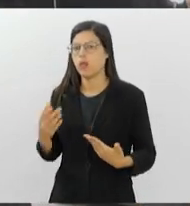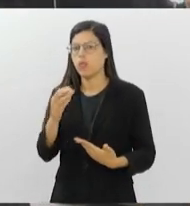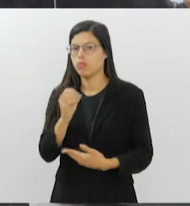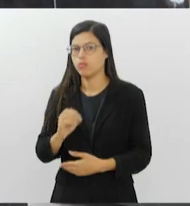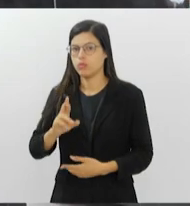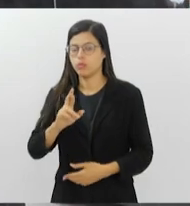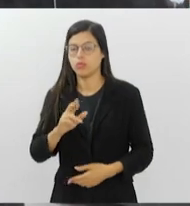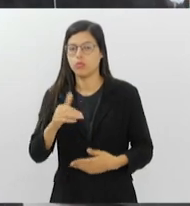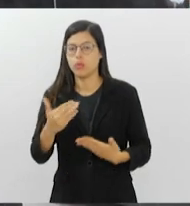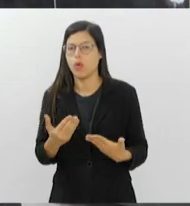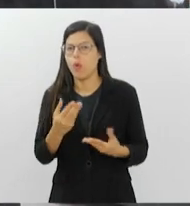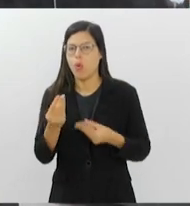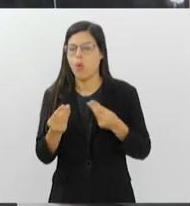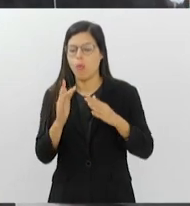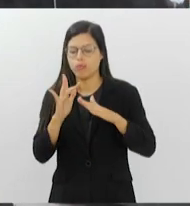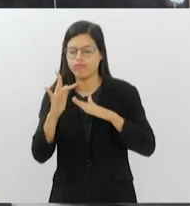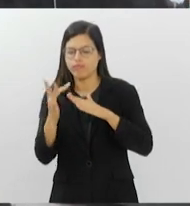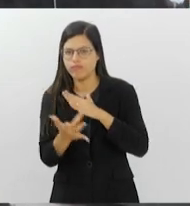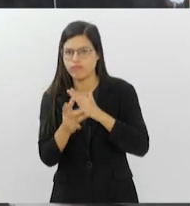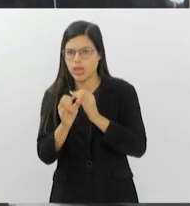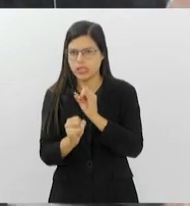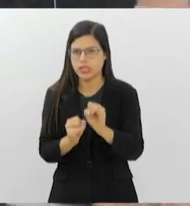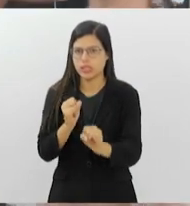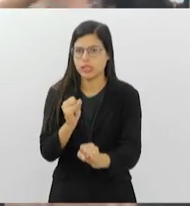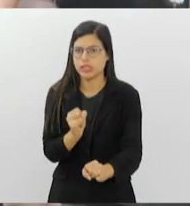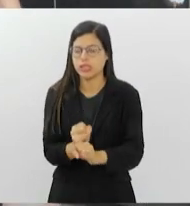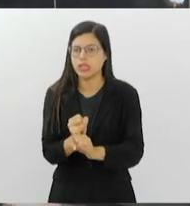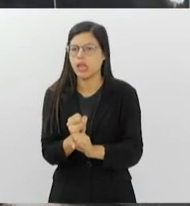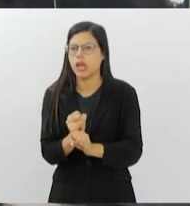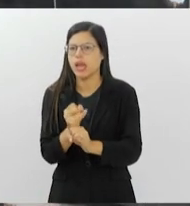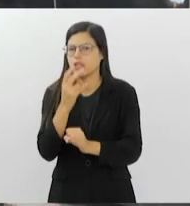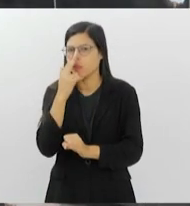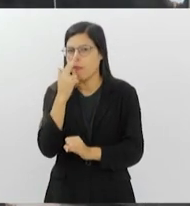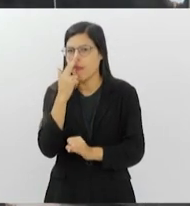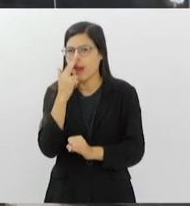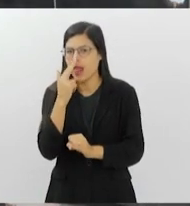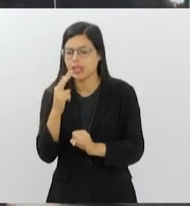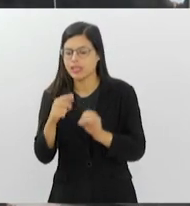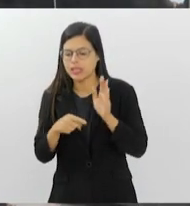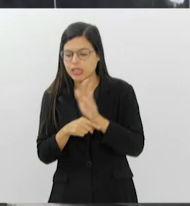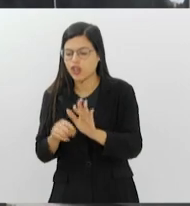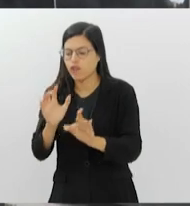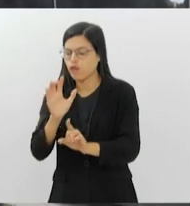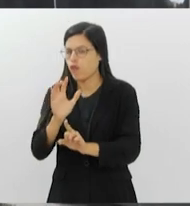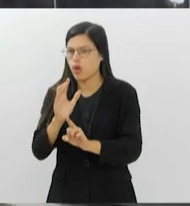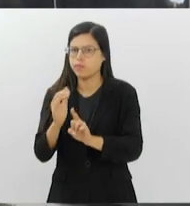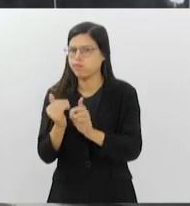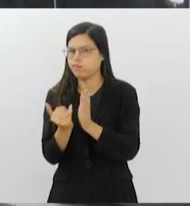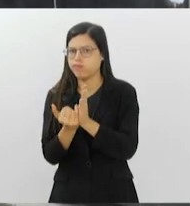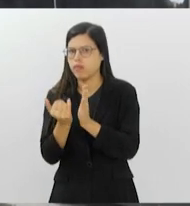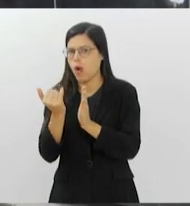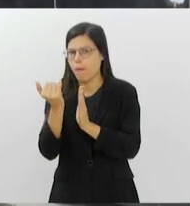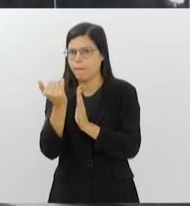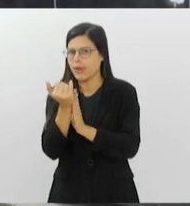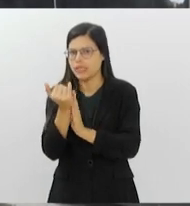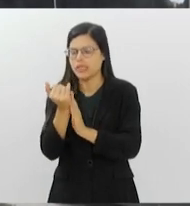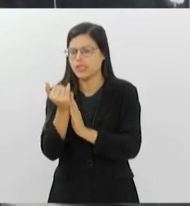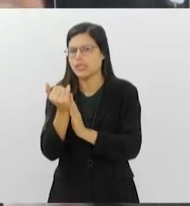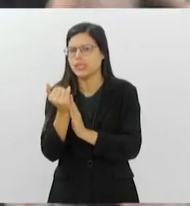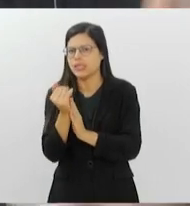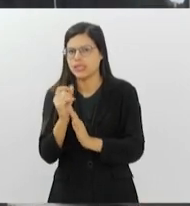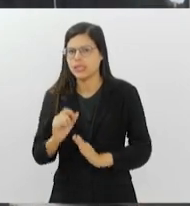e as redes sociais podem contribuir, tanto para aumentar esses números de casos, tanto para reduzir, também, através de campanhas de conscientização?